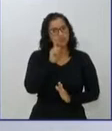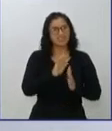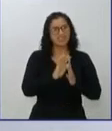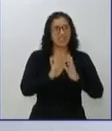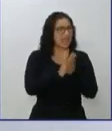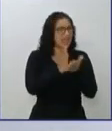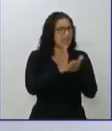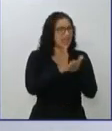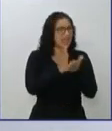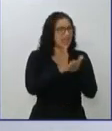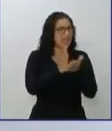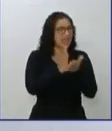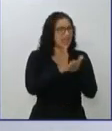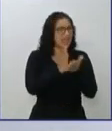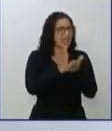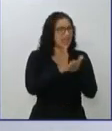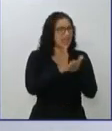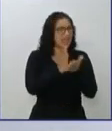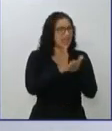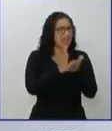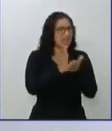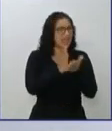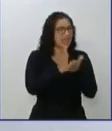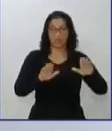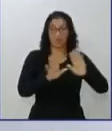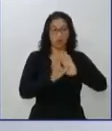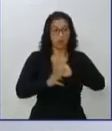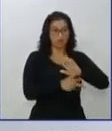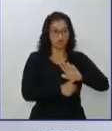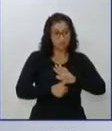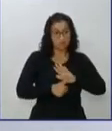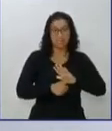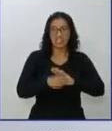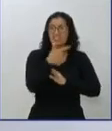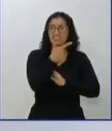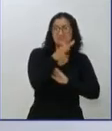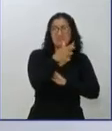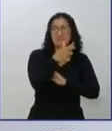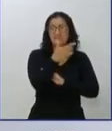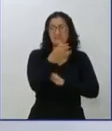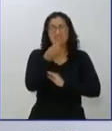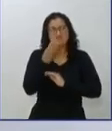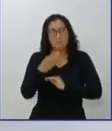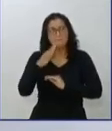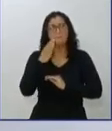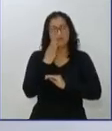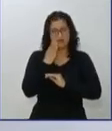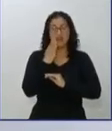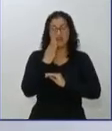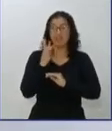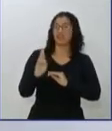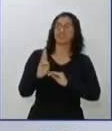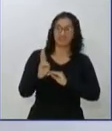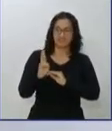ano, com base no orçamento do Estado, que é, na casa de 20 bilhões de reais, nós estaremos economizando 1